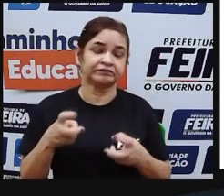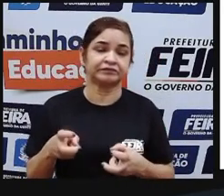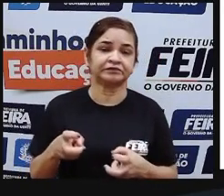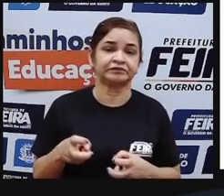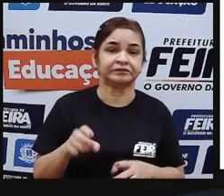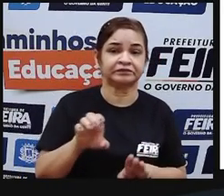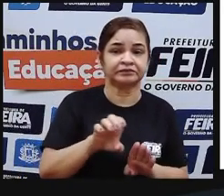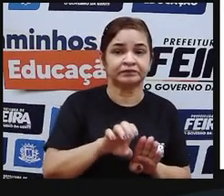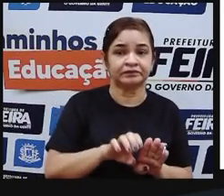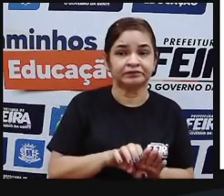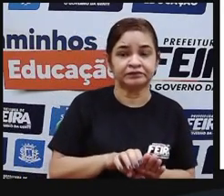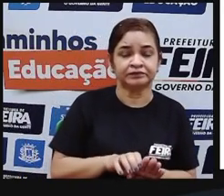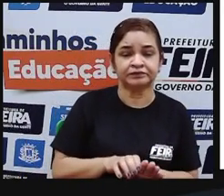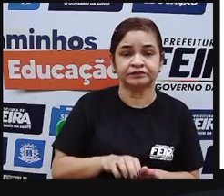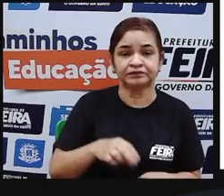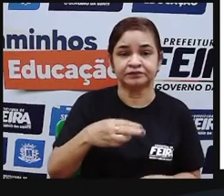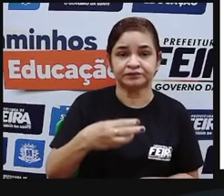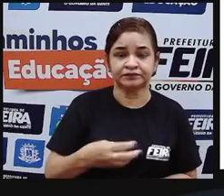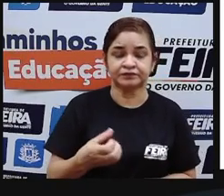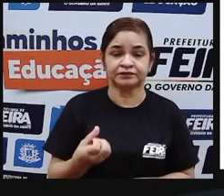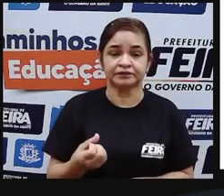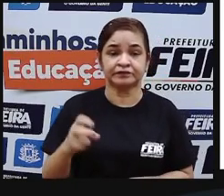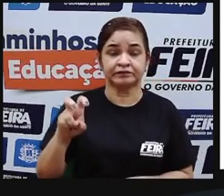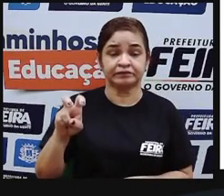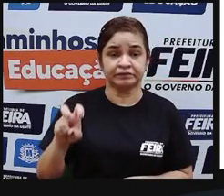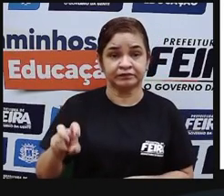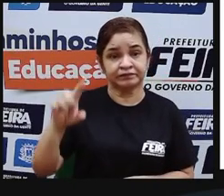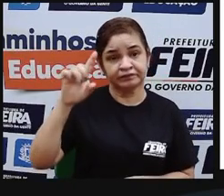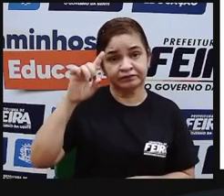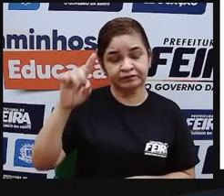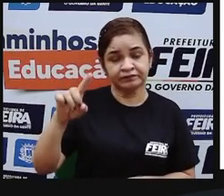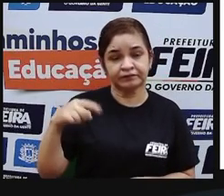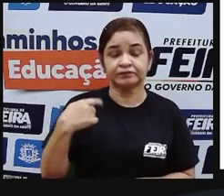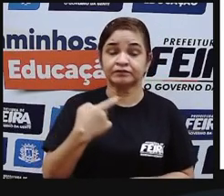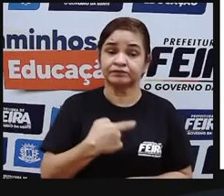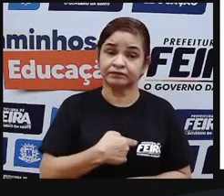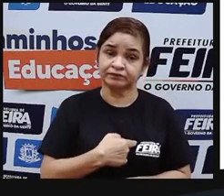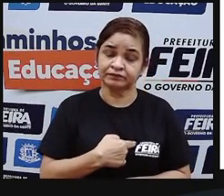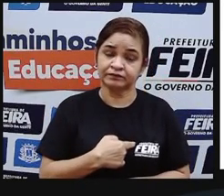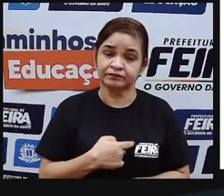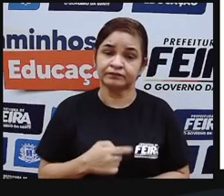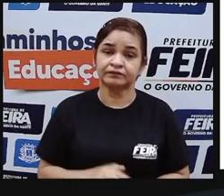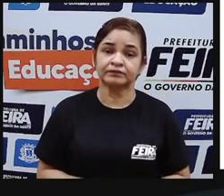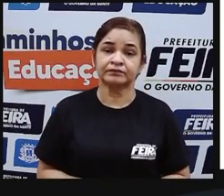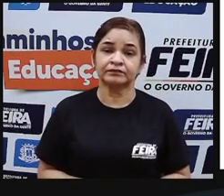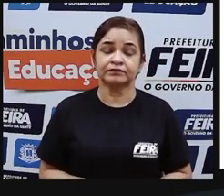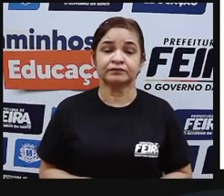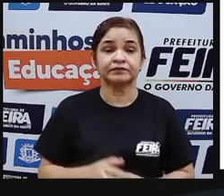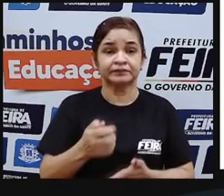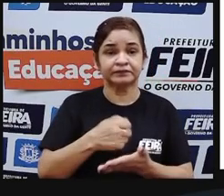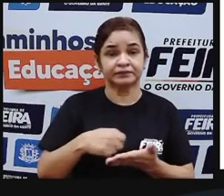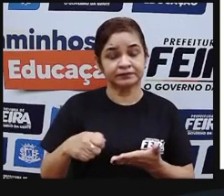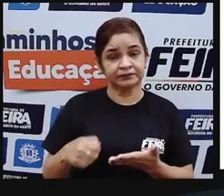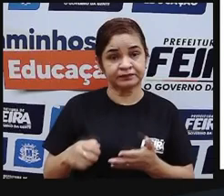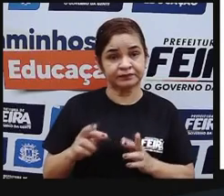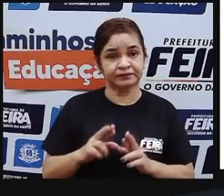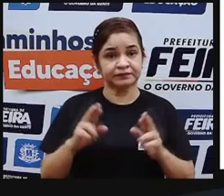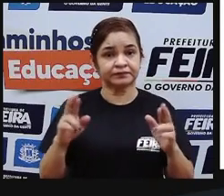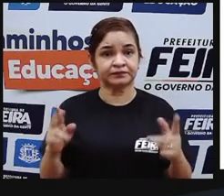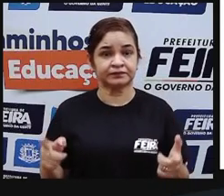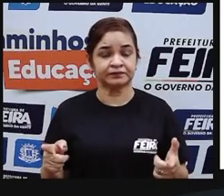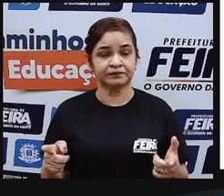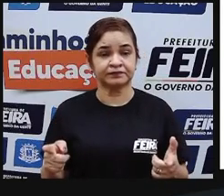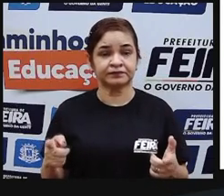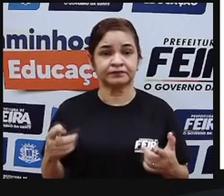calendário deles que tem os 365 dias como o nosso na atualidade e o tipo de escrita ideográfica que são essas